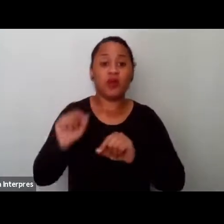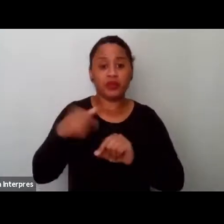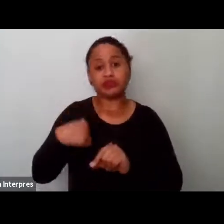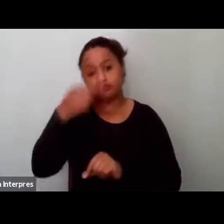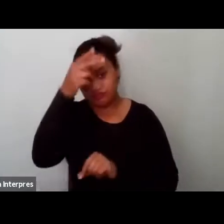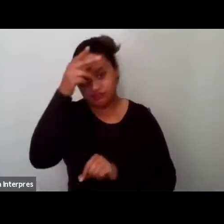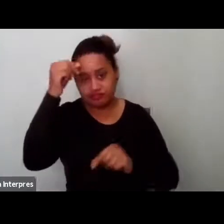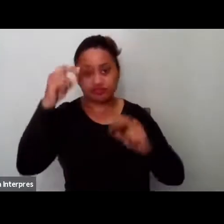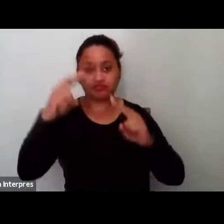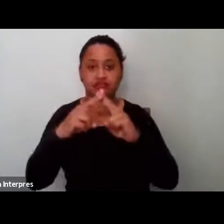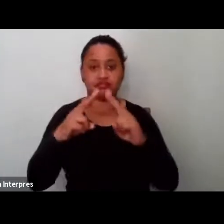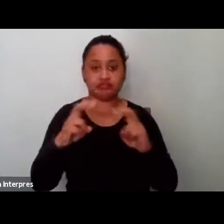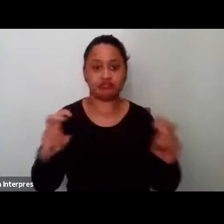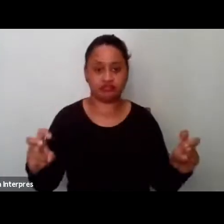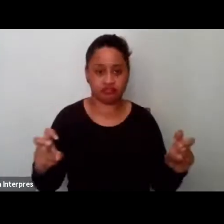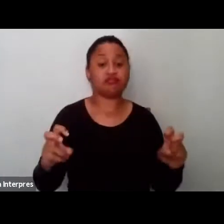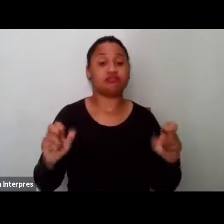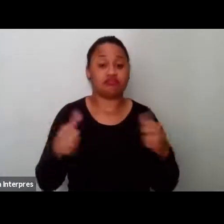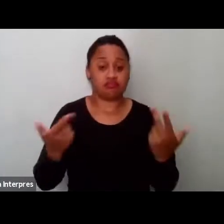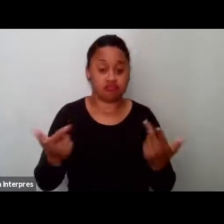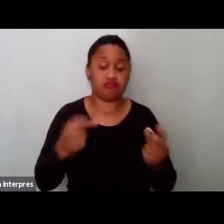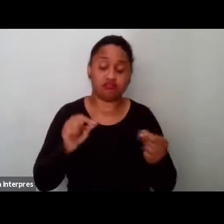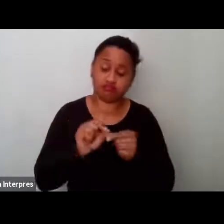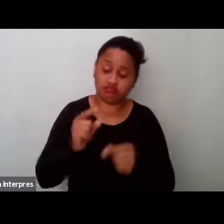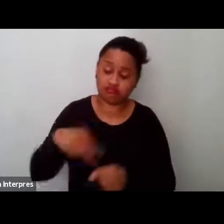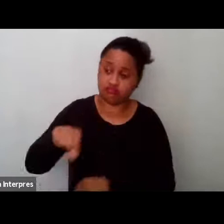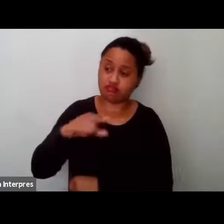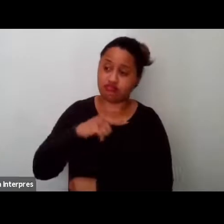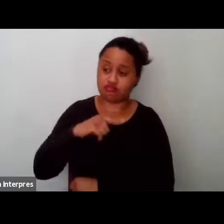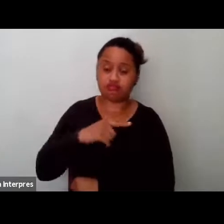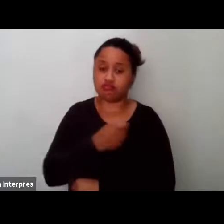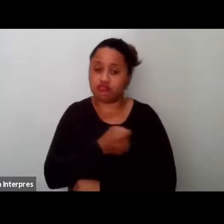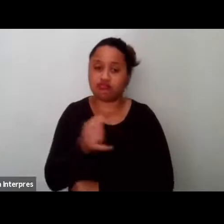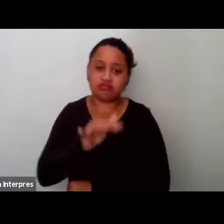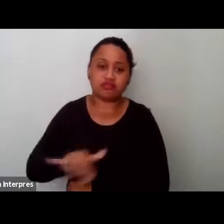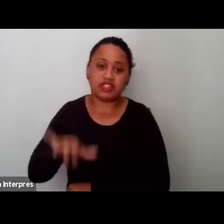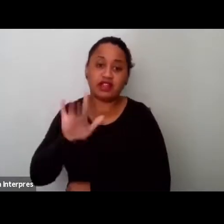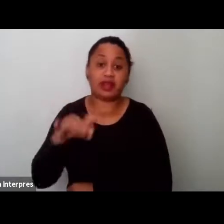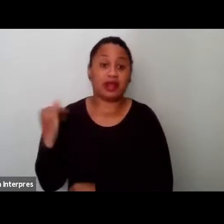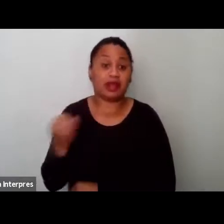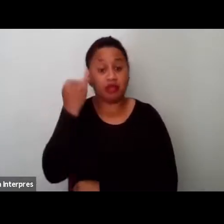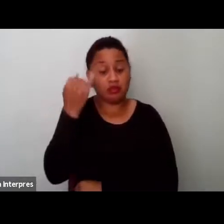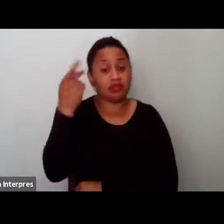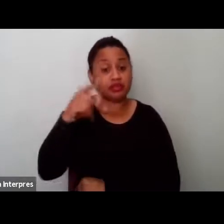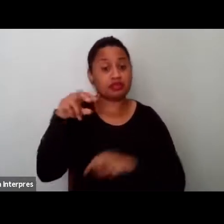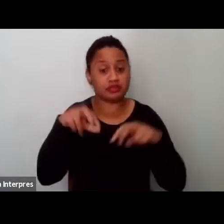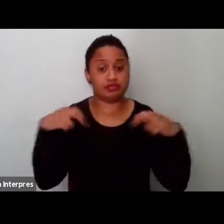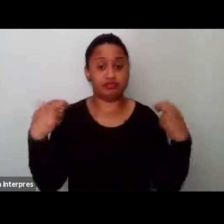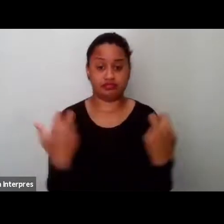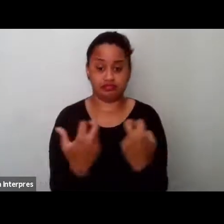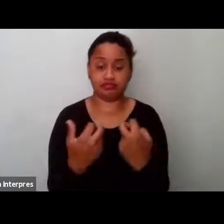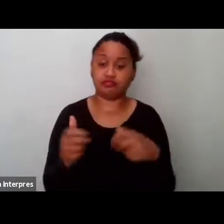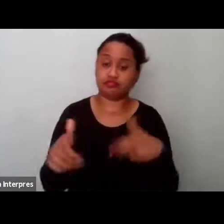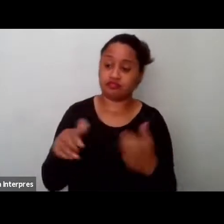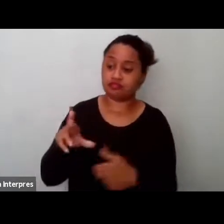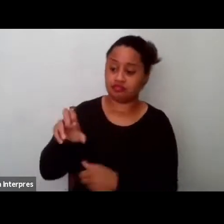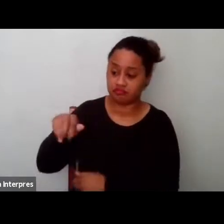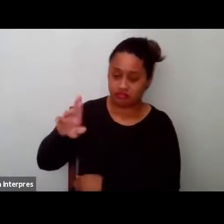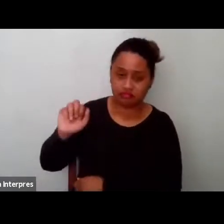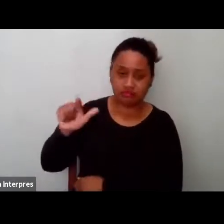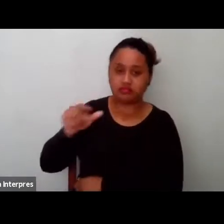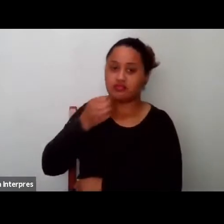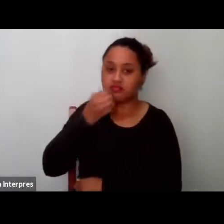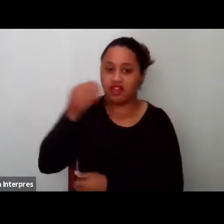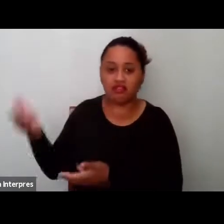traz a ela algumas questões, assim, que são bem importantes para a mesa, né, então, Raquel, muito bem-vinda,